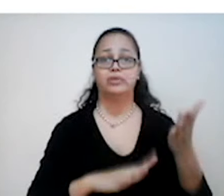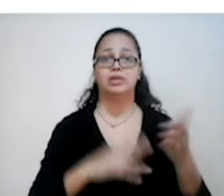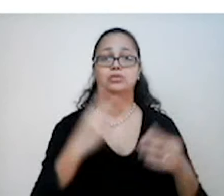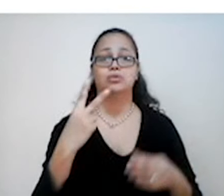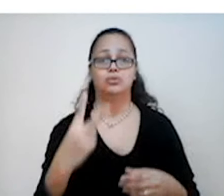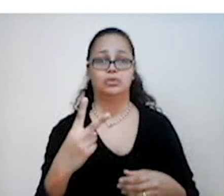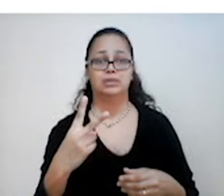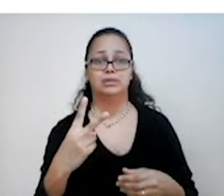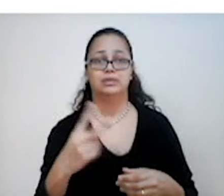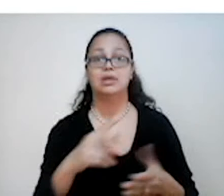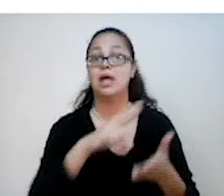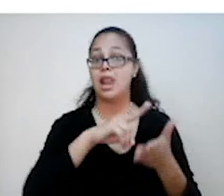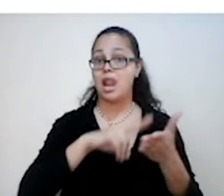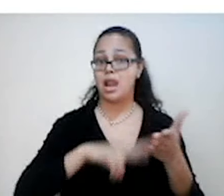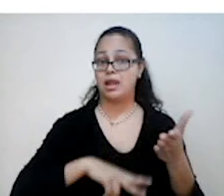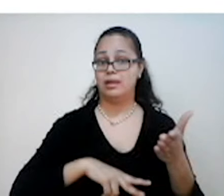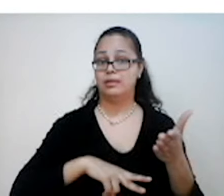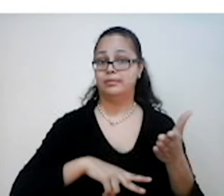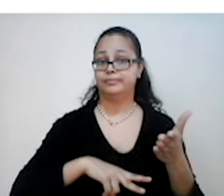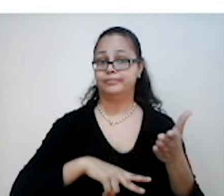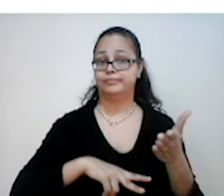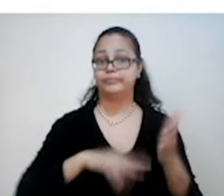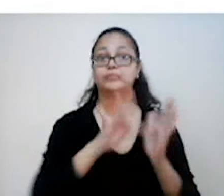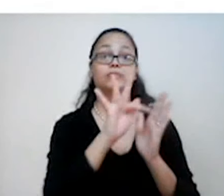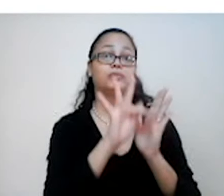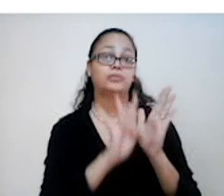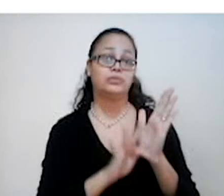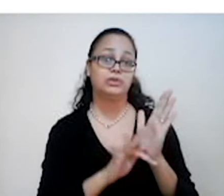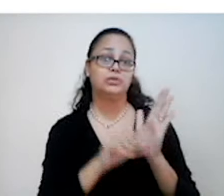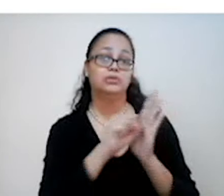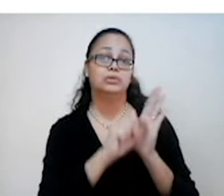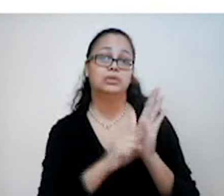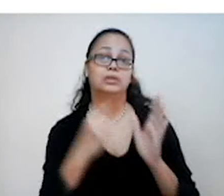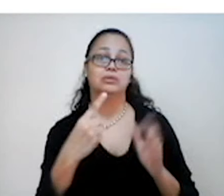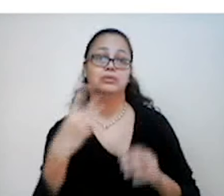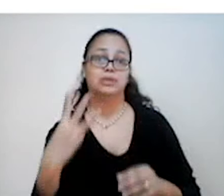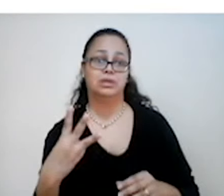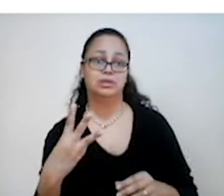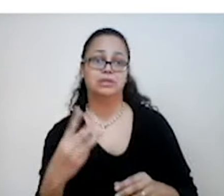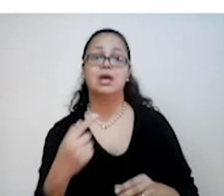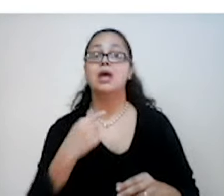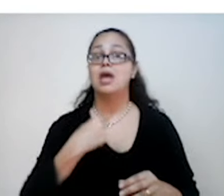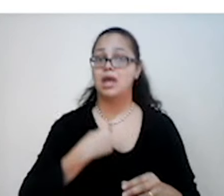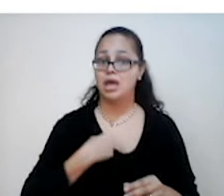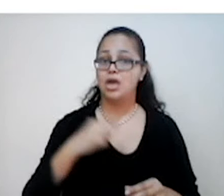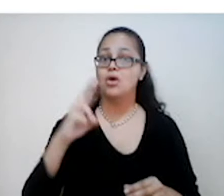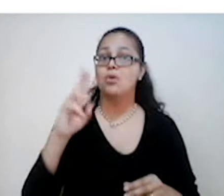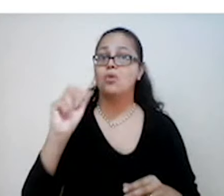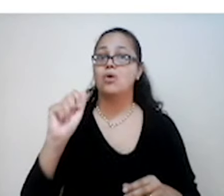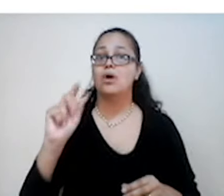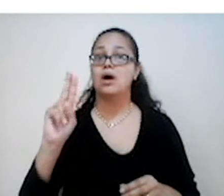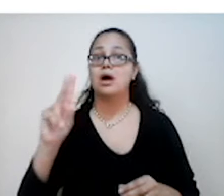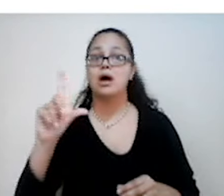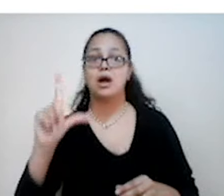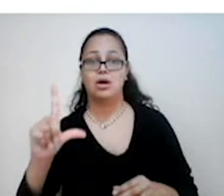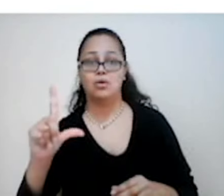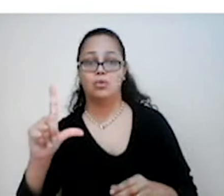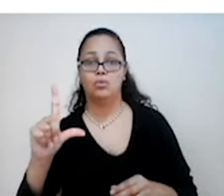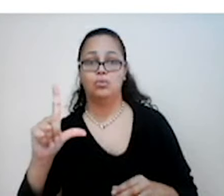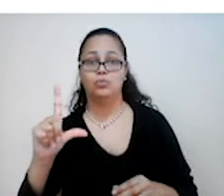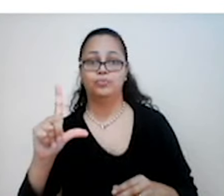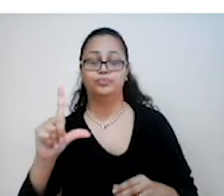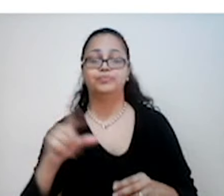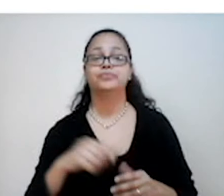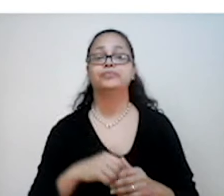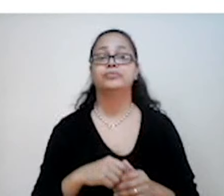Leia este documento do século XIII. Eu, Raul Cavaleiro, faço saber àqueles que esta carta